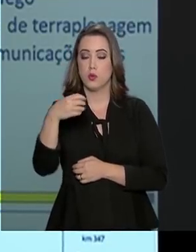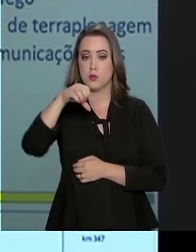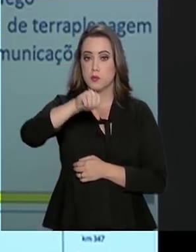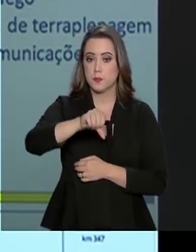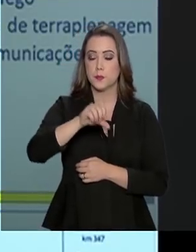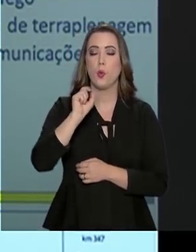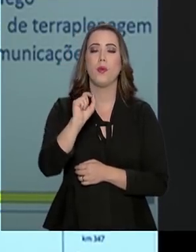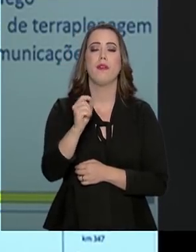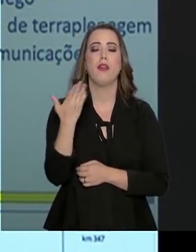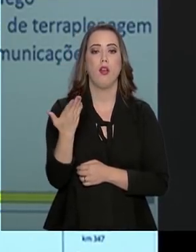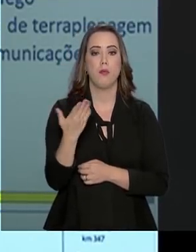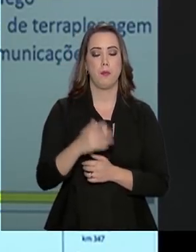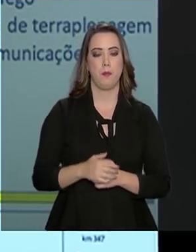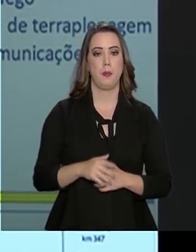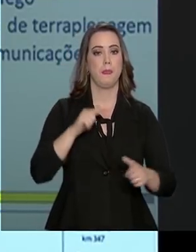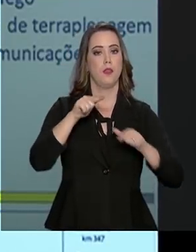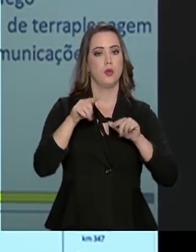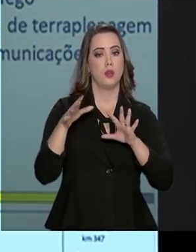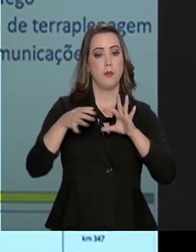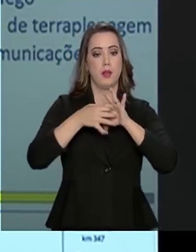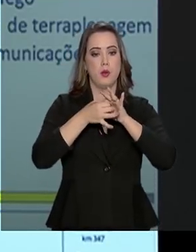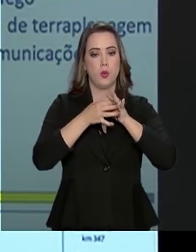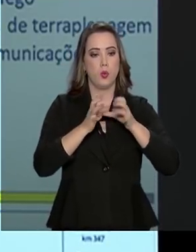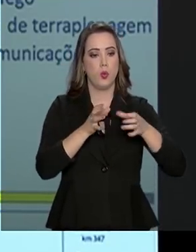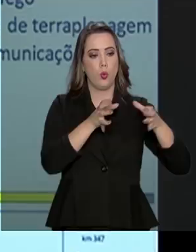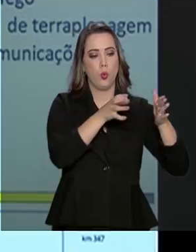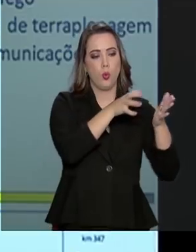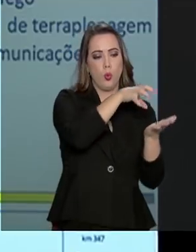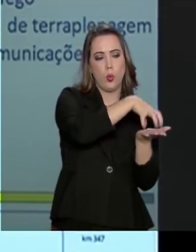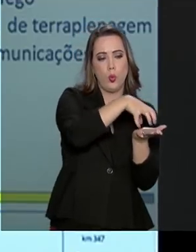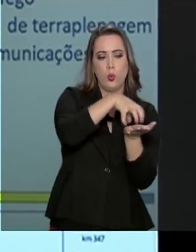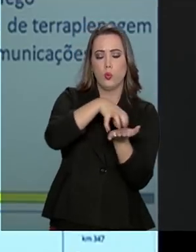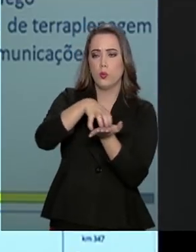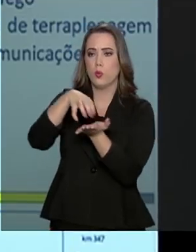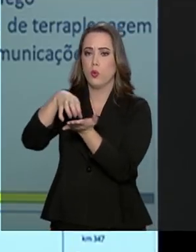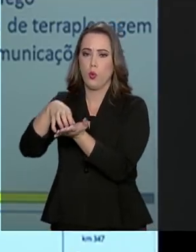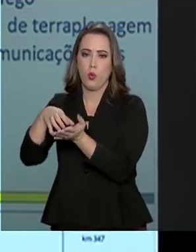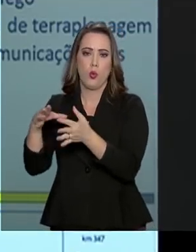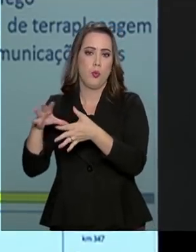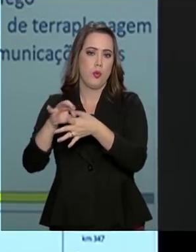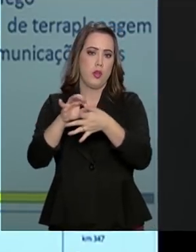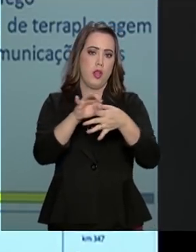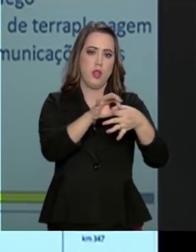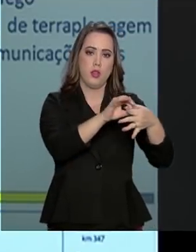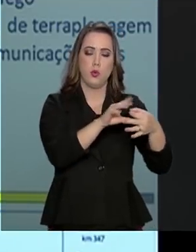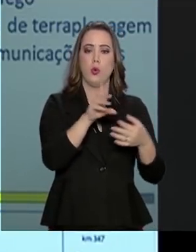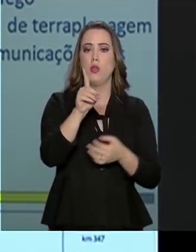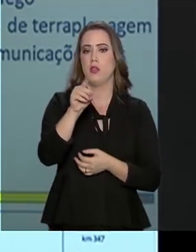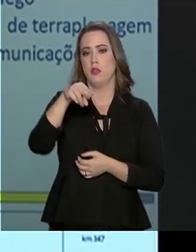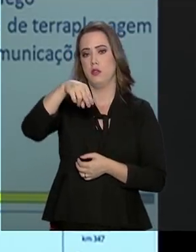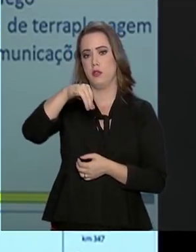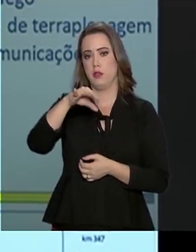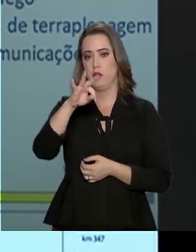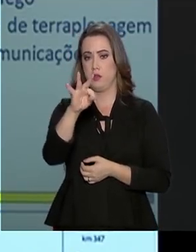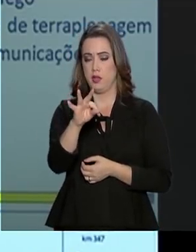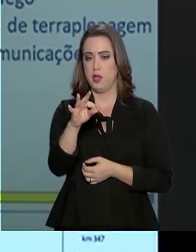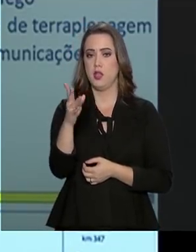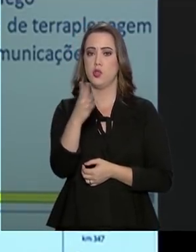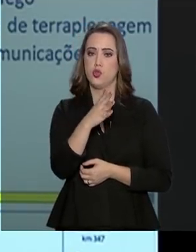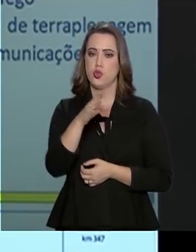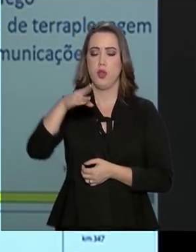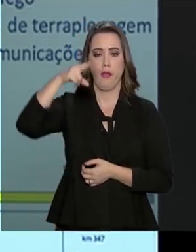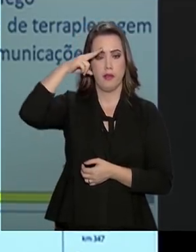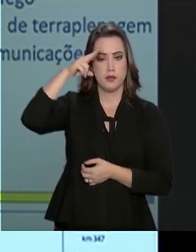Então é uma operação conjunta interagência como falei envolvendo aí o DENIT o Exército Brasileiro a Polícia Rodoviária Federal